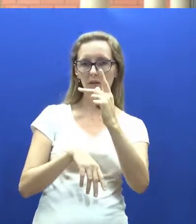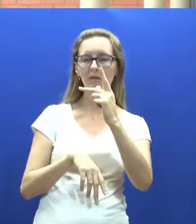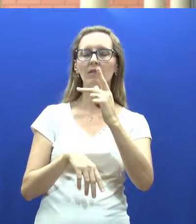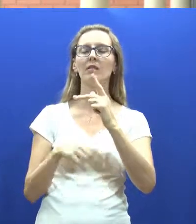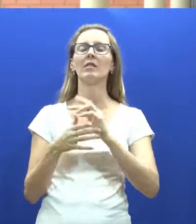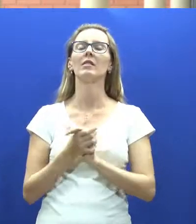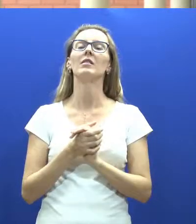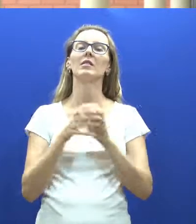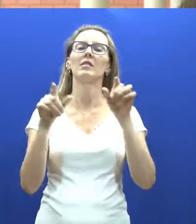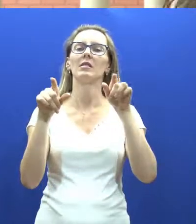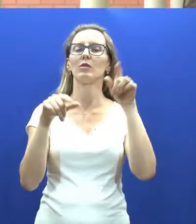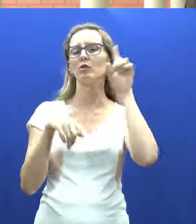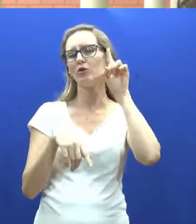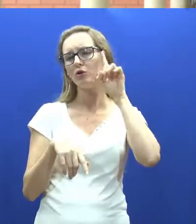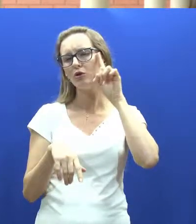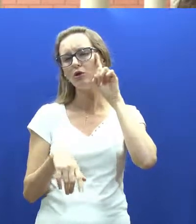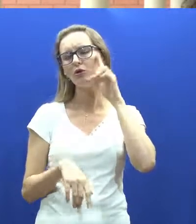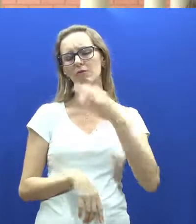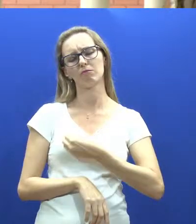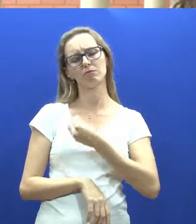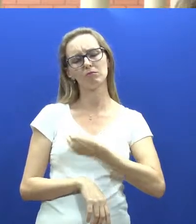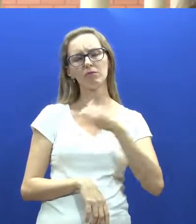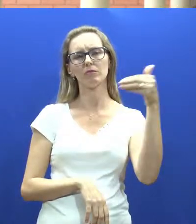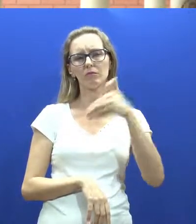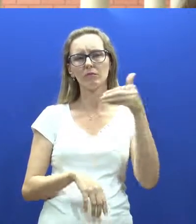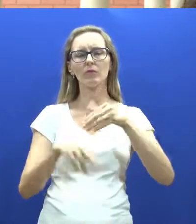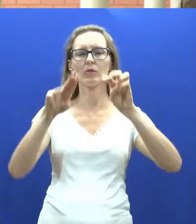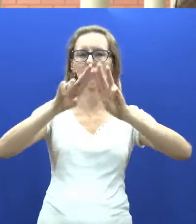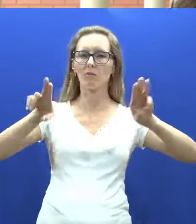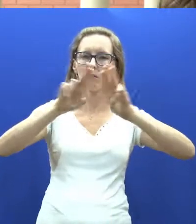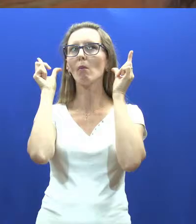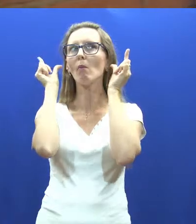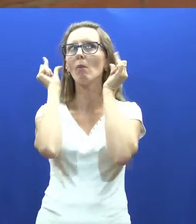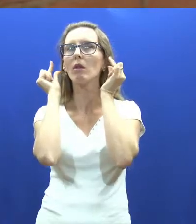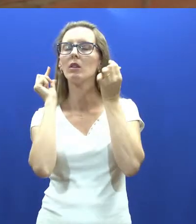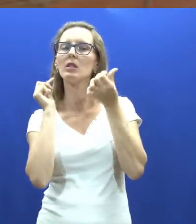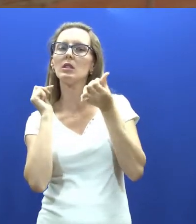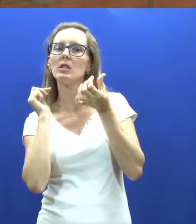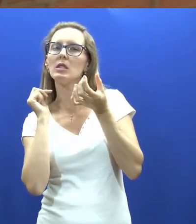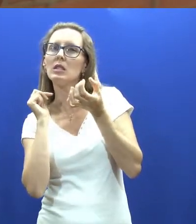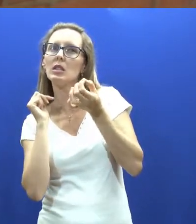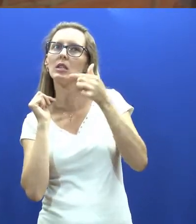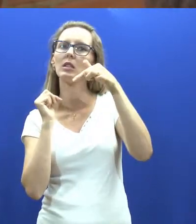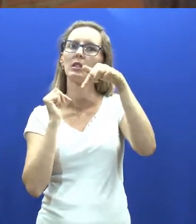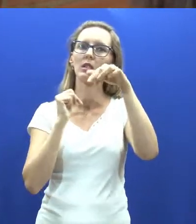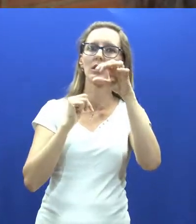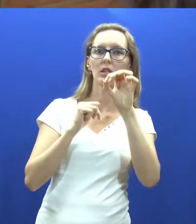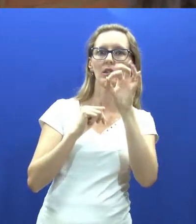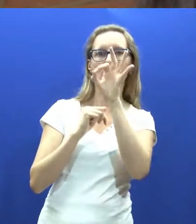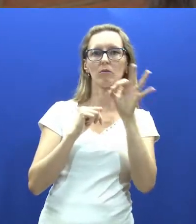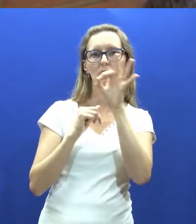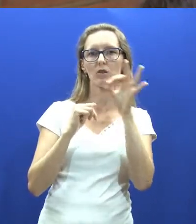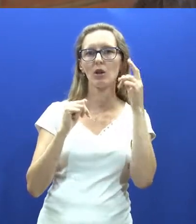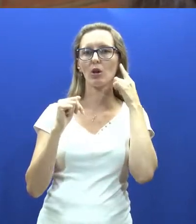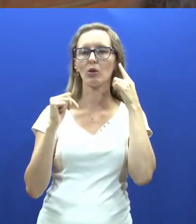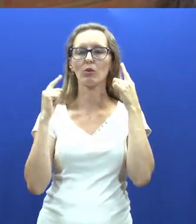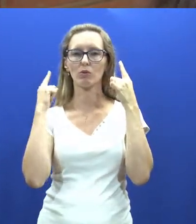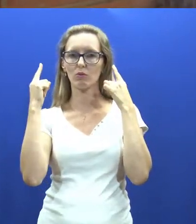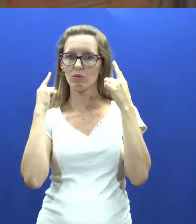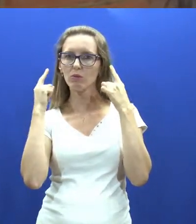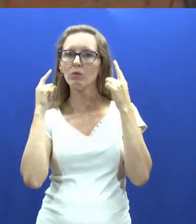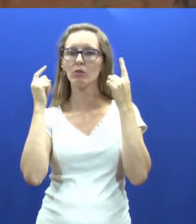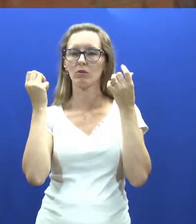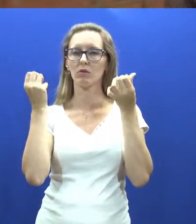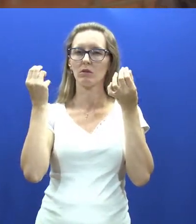E o meu dia a dia é estar aqui na Unimap, trabalhando e também estudando, que eu era jovem